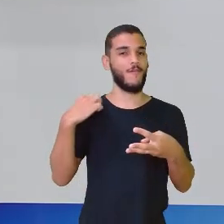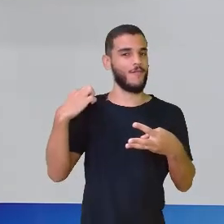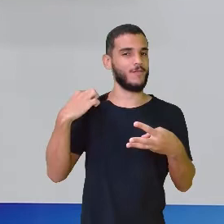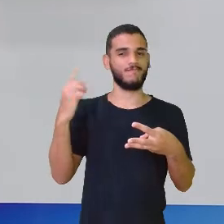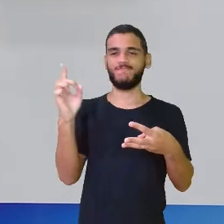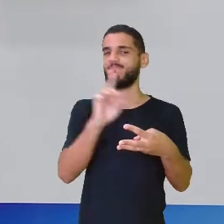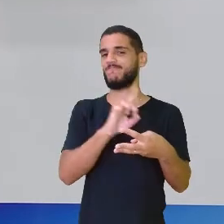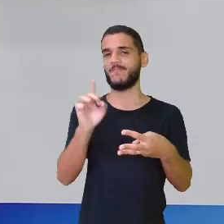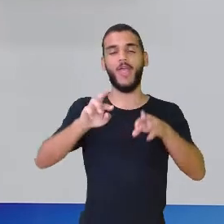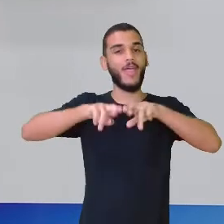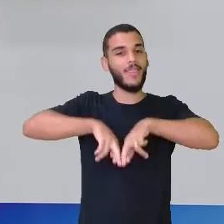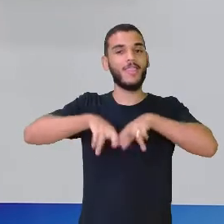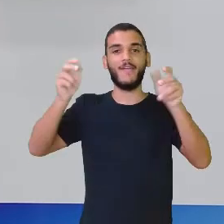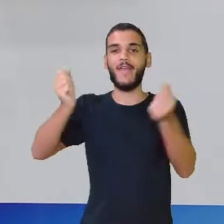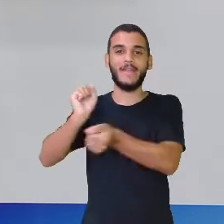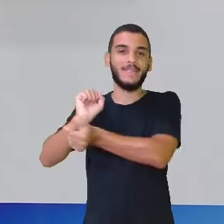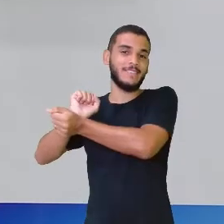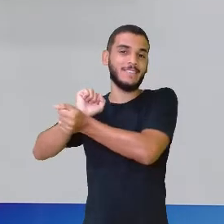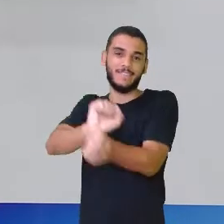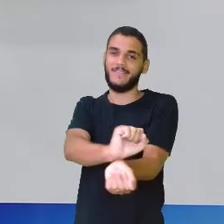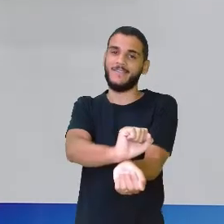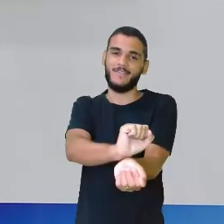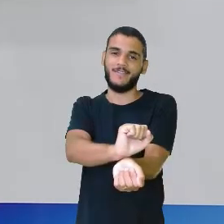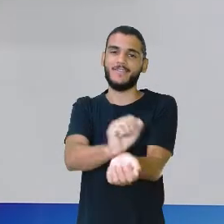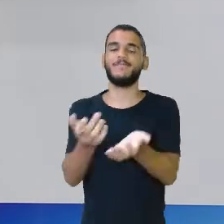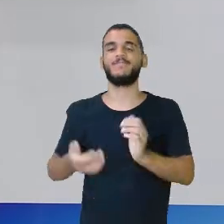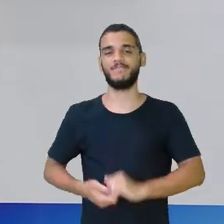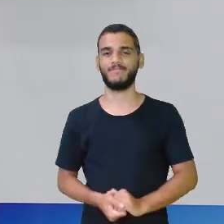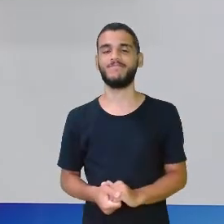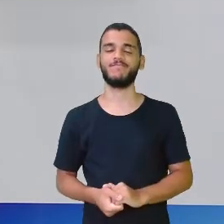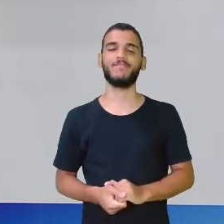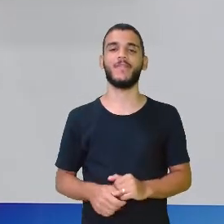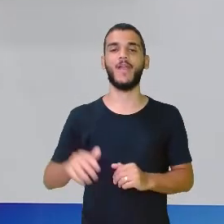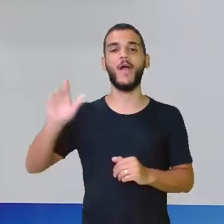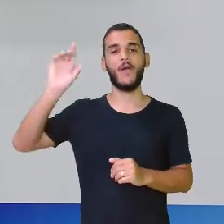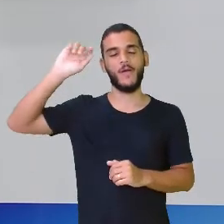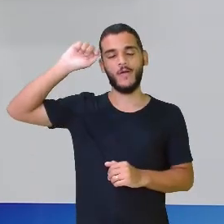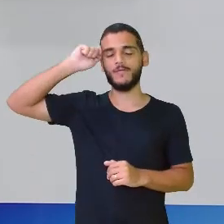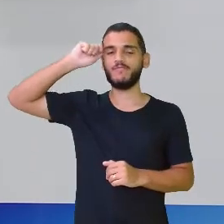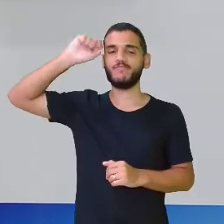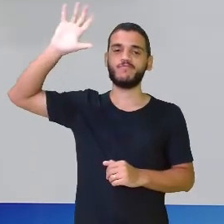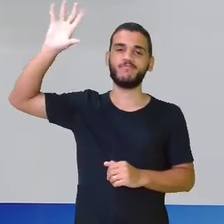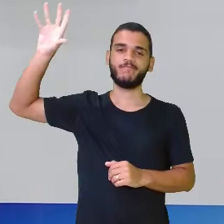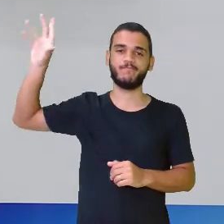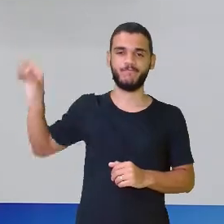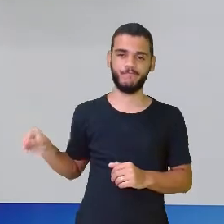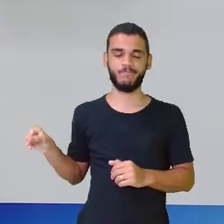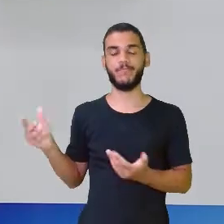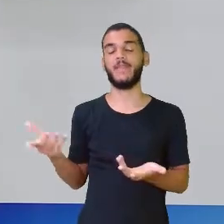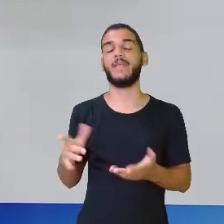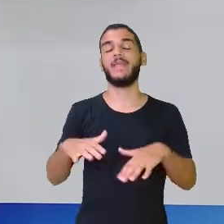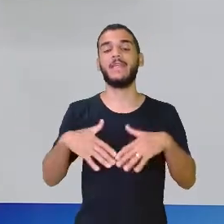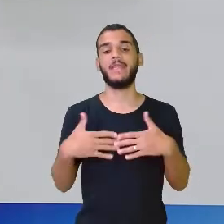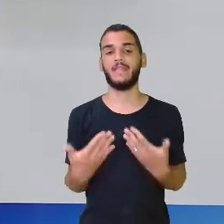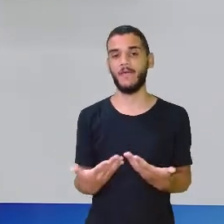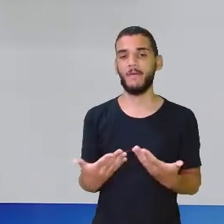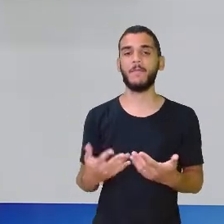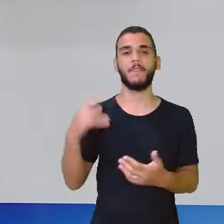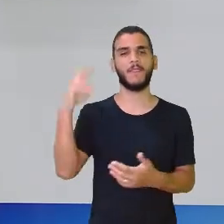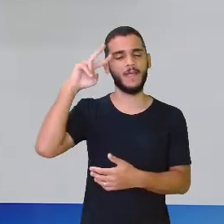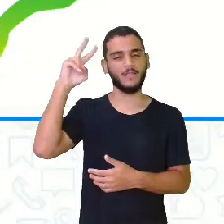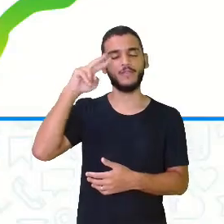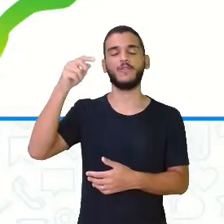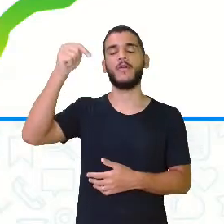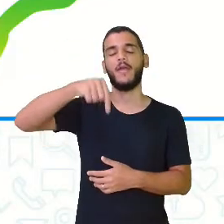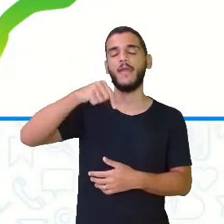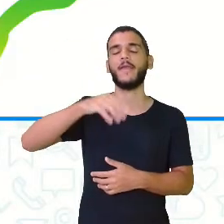a gente viu que essas pessoas estavam em estado de escravidão, na sua maioria, quando vieram para cá. Então, a história do povo